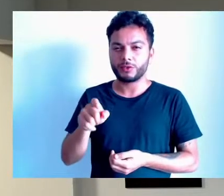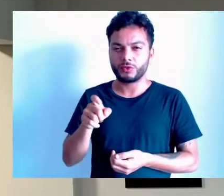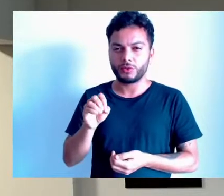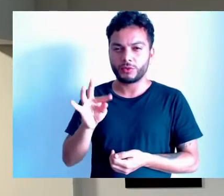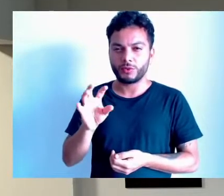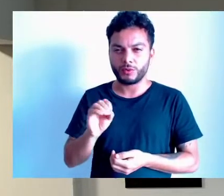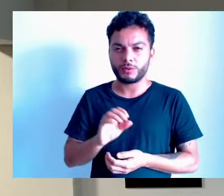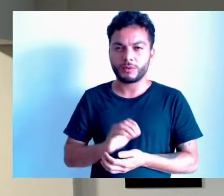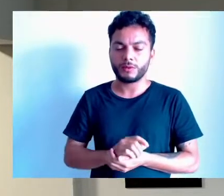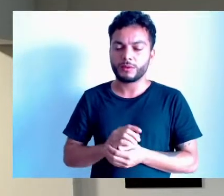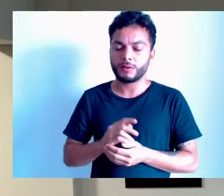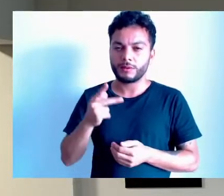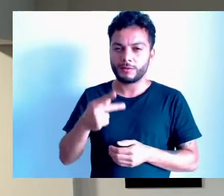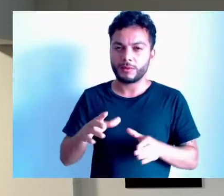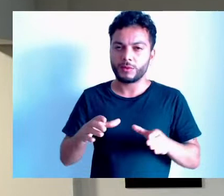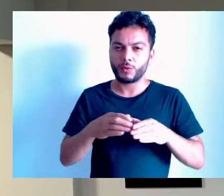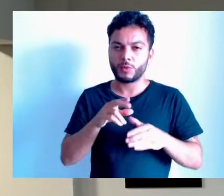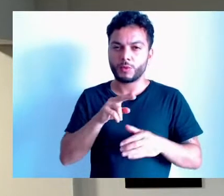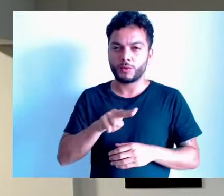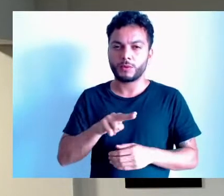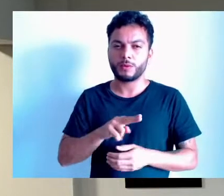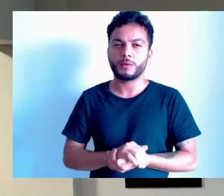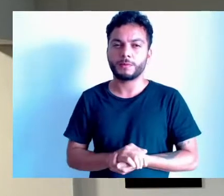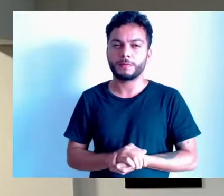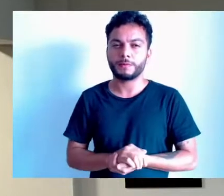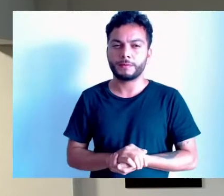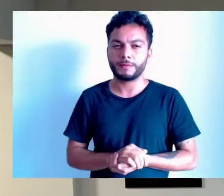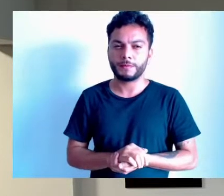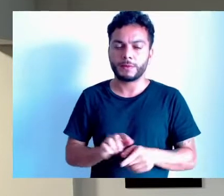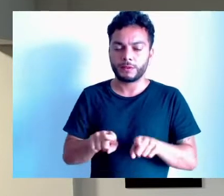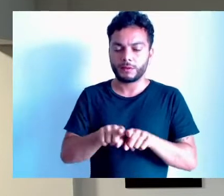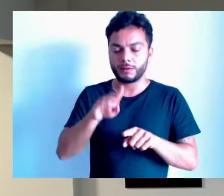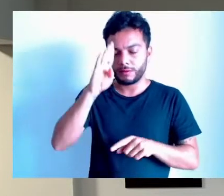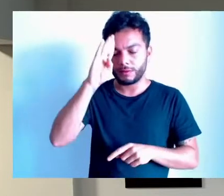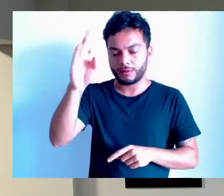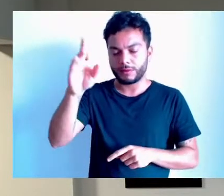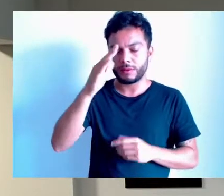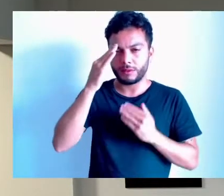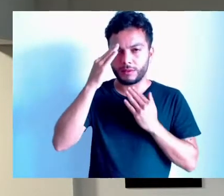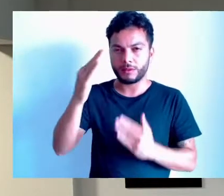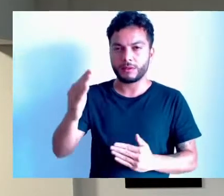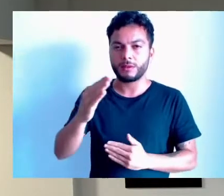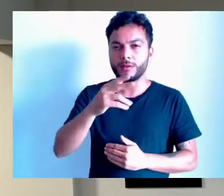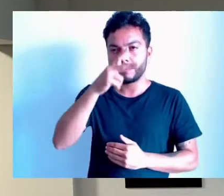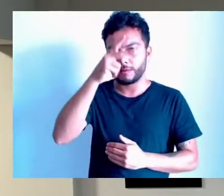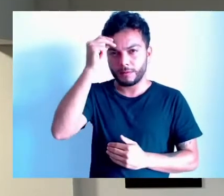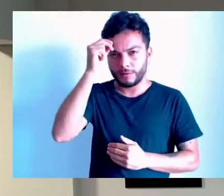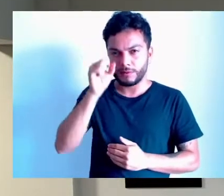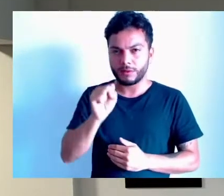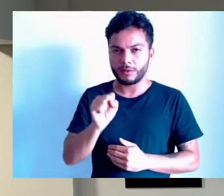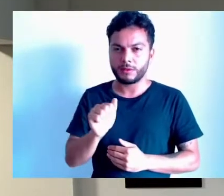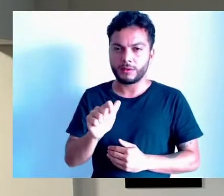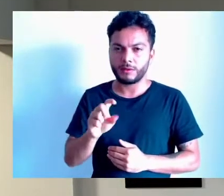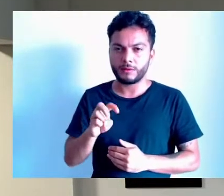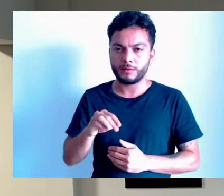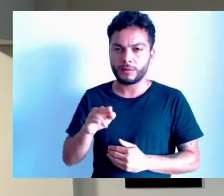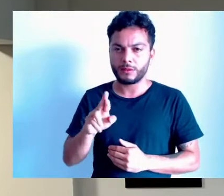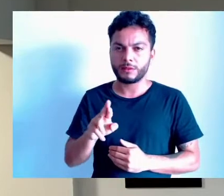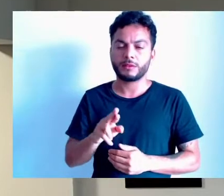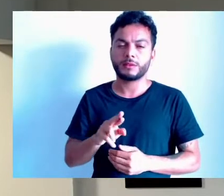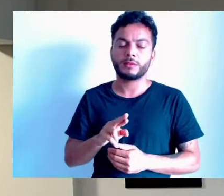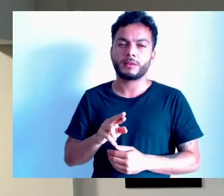Então, parabéns a toda aquela equipe, principalmente ao prefeito Salmi, que vem investindo e cobrando uma boa qualidade nos serviços para o